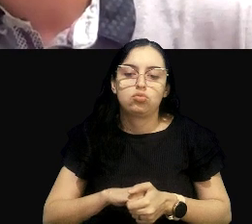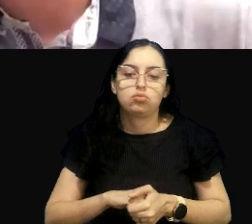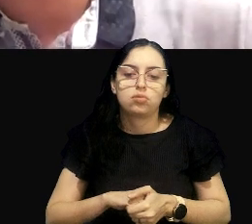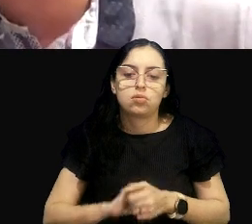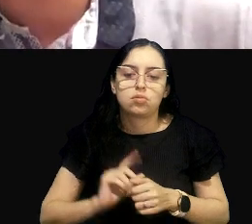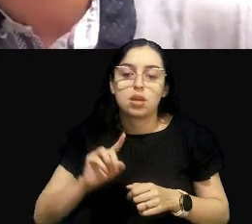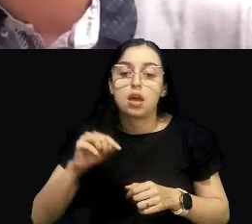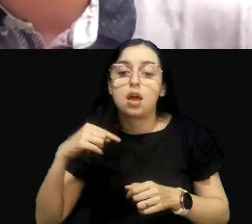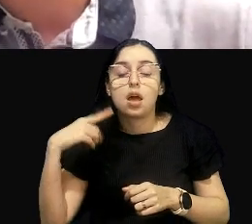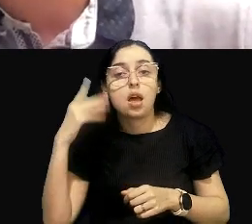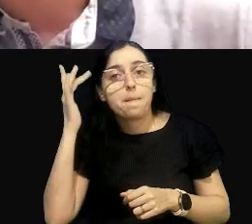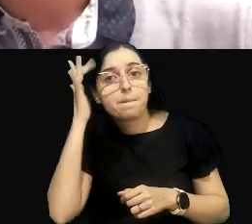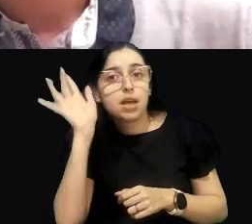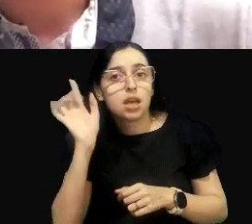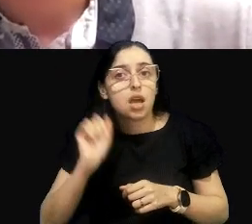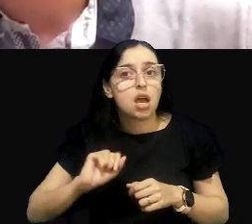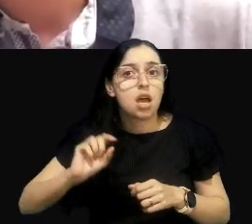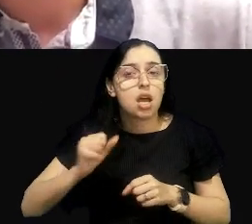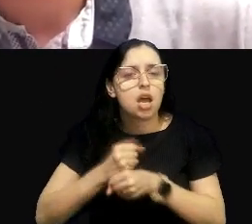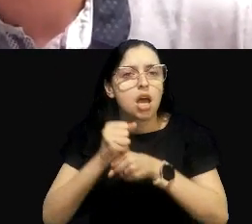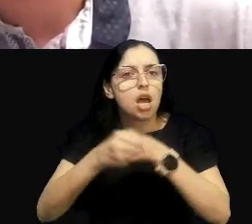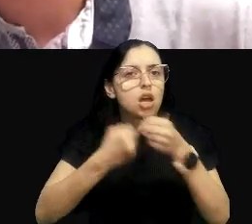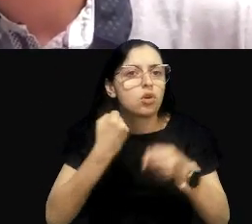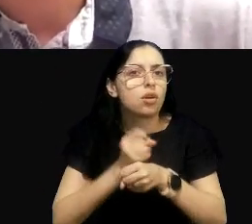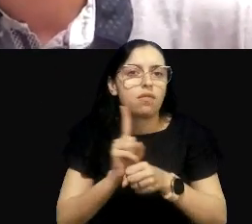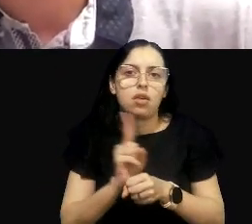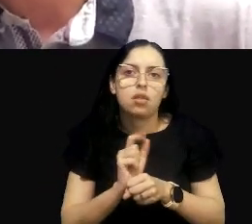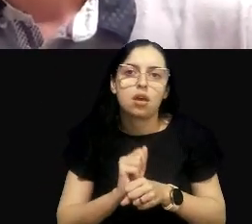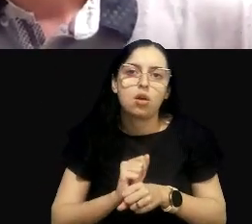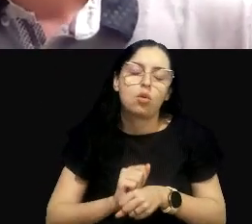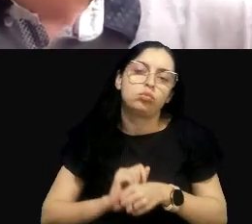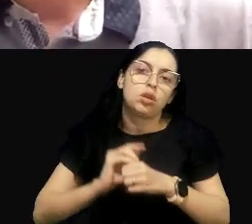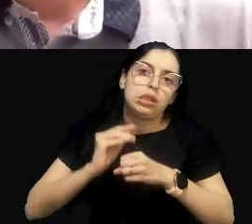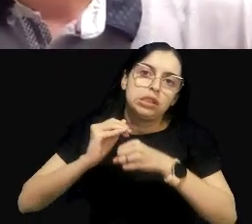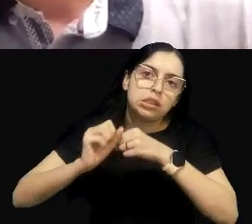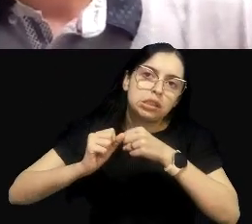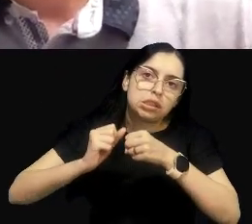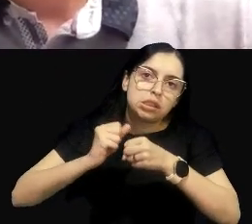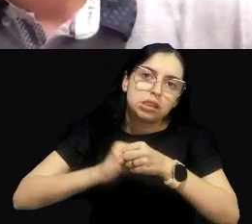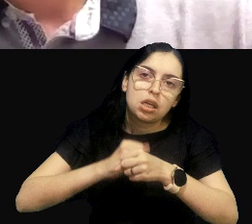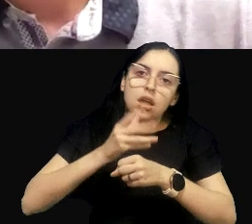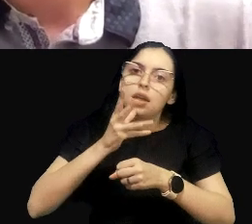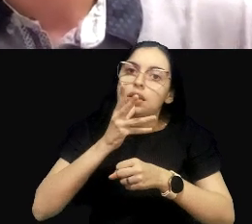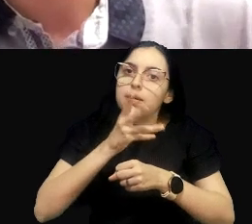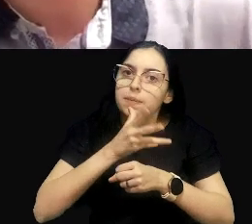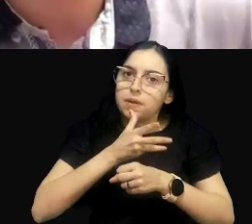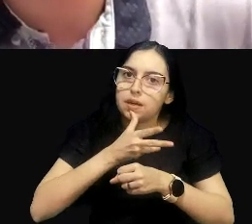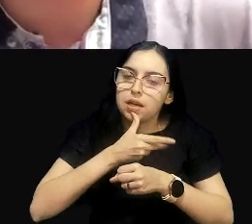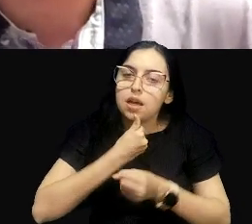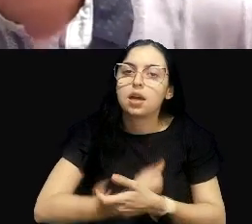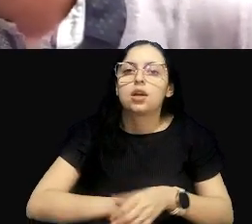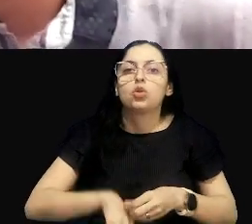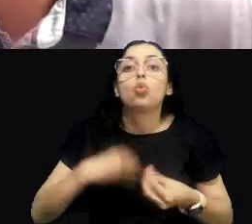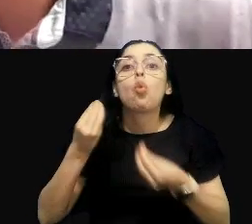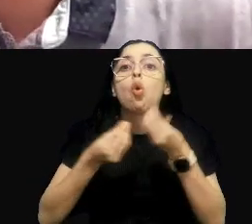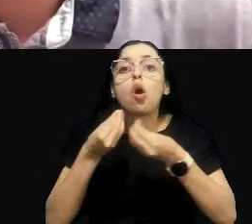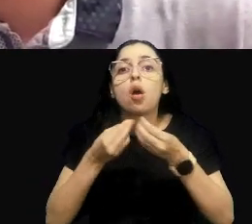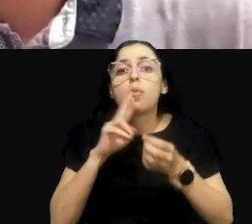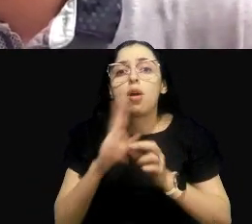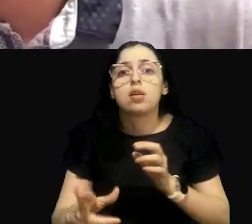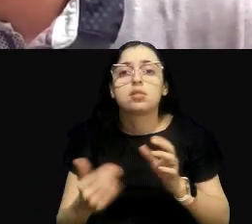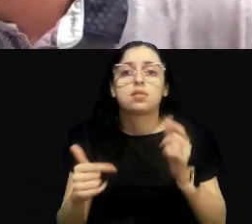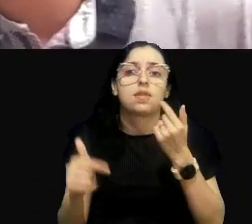É um processo lento, que demanda investimentos, recursos humanos. Então, a minha questão aqui é, como resolver o